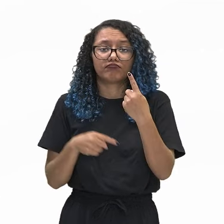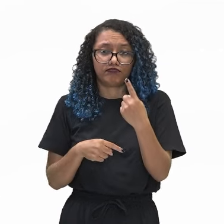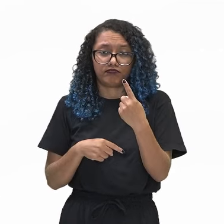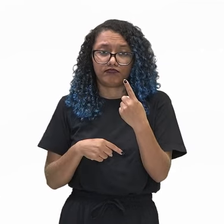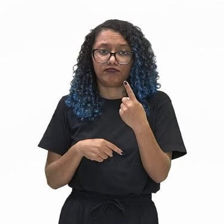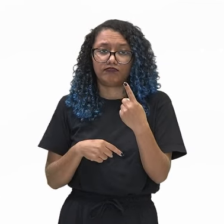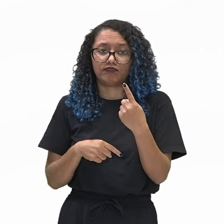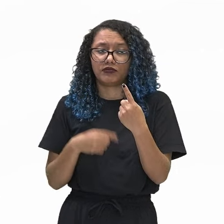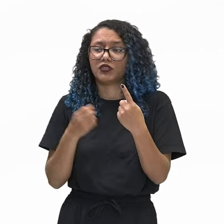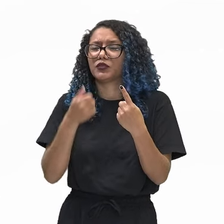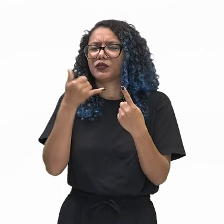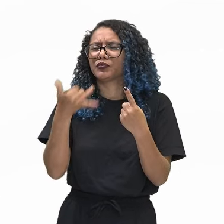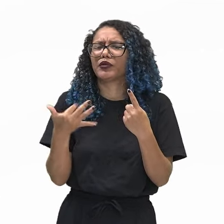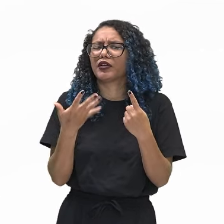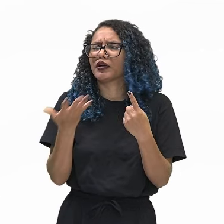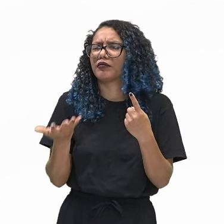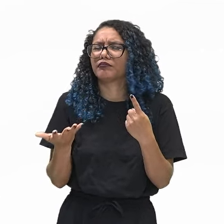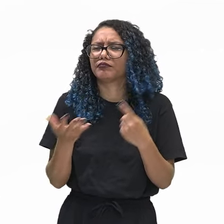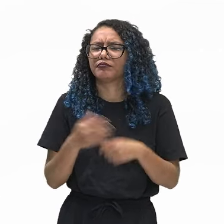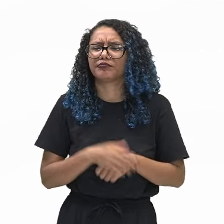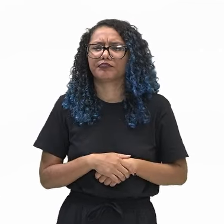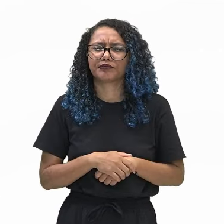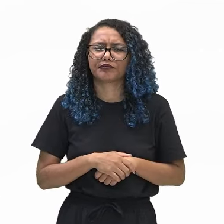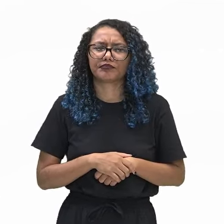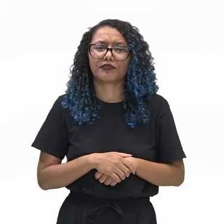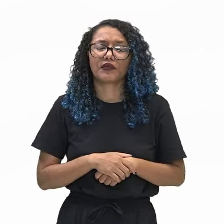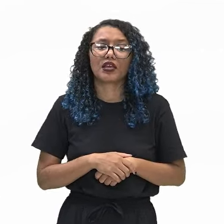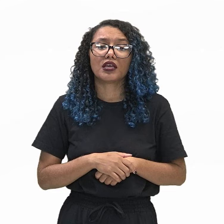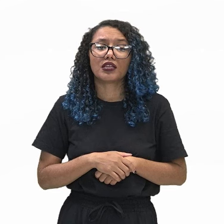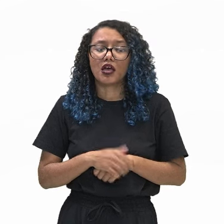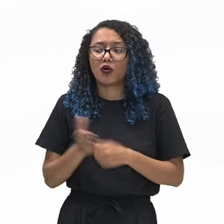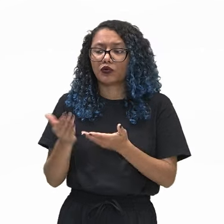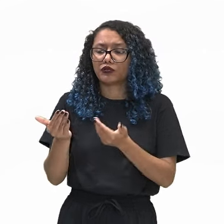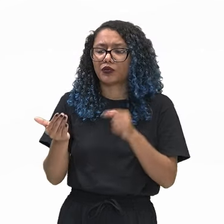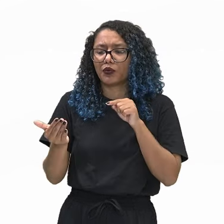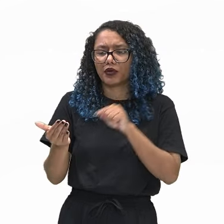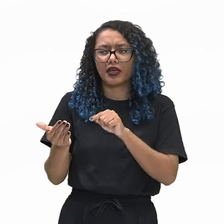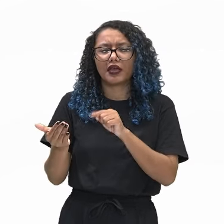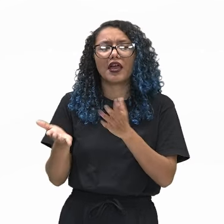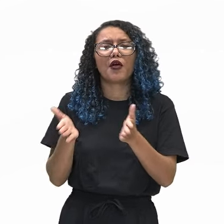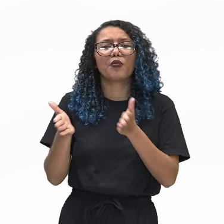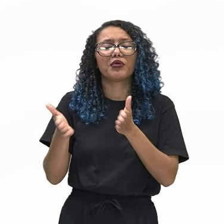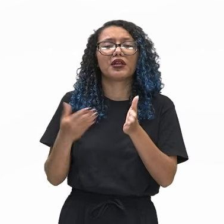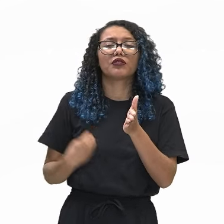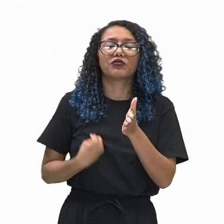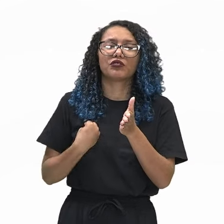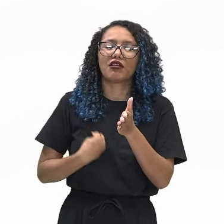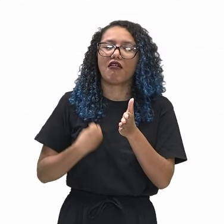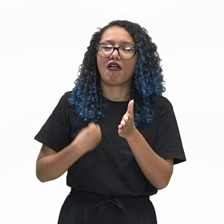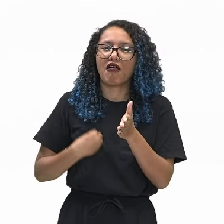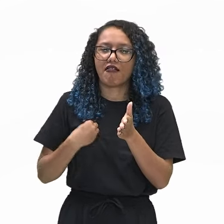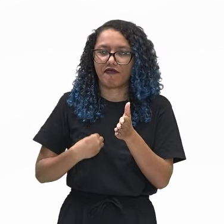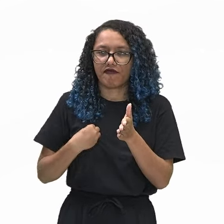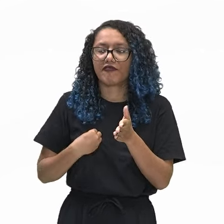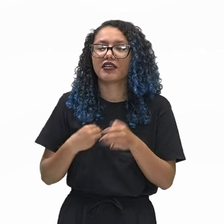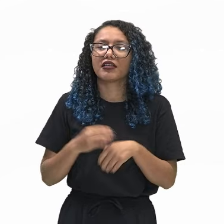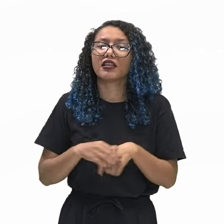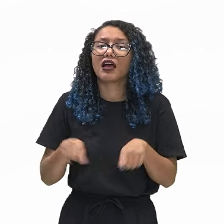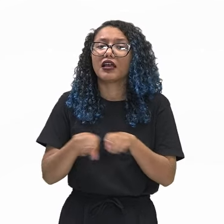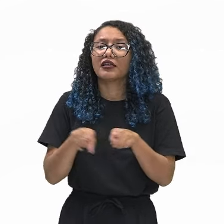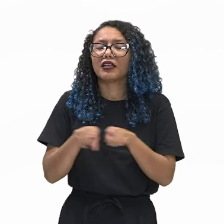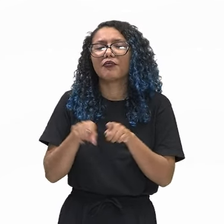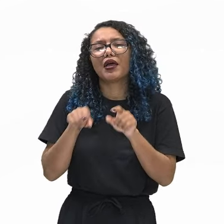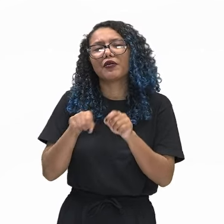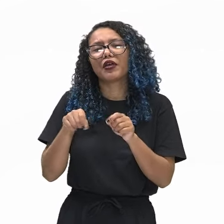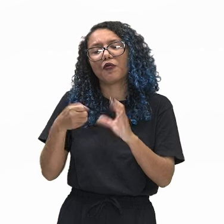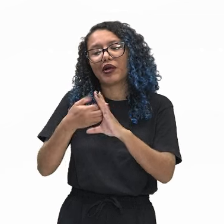aborda a juventude referida a uma fase da vida e, consequentemente, a um aspecto unitário.